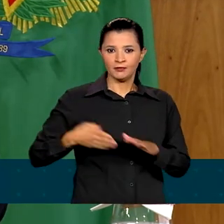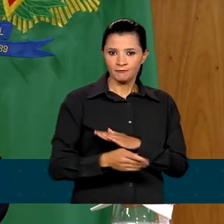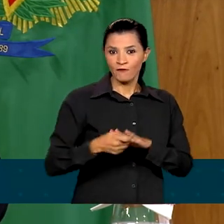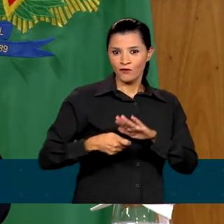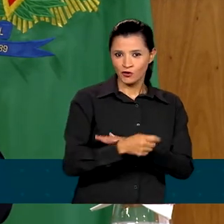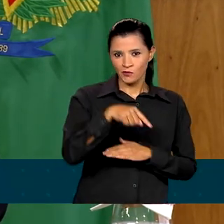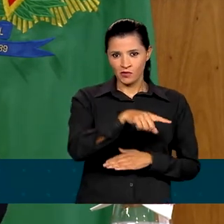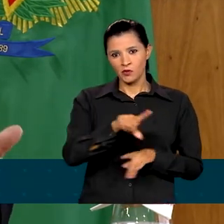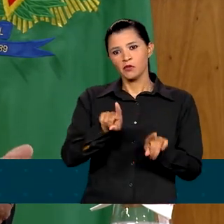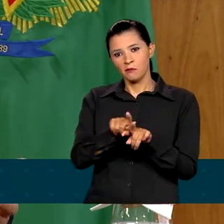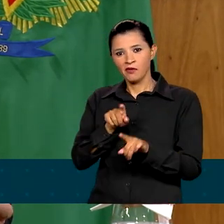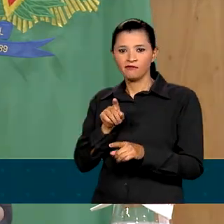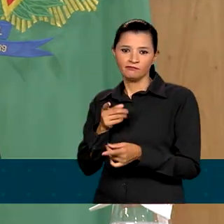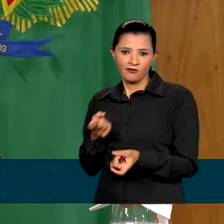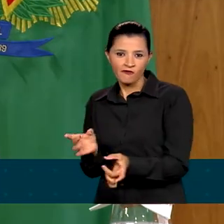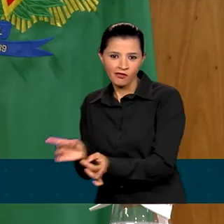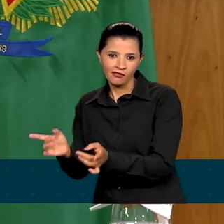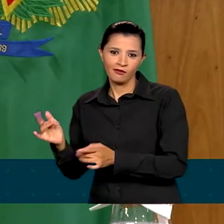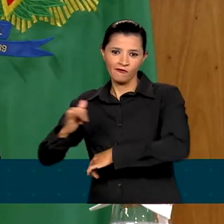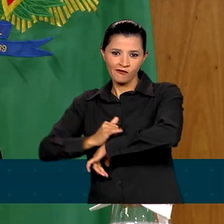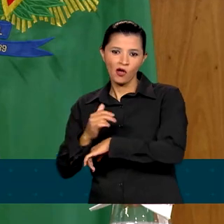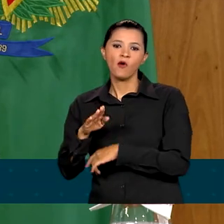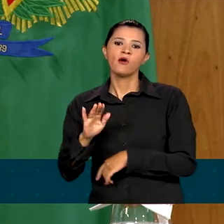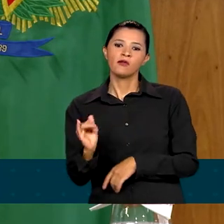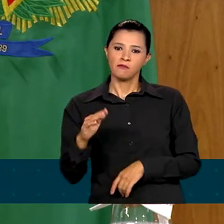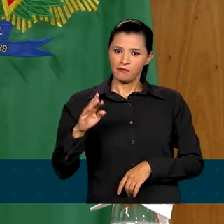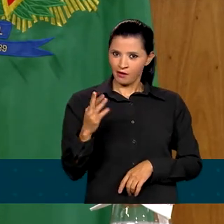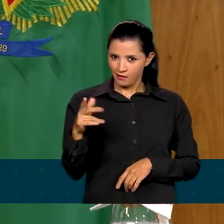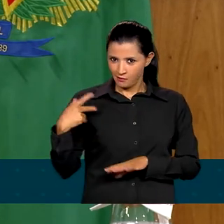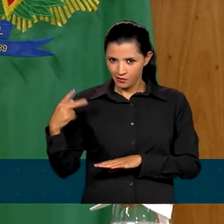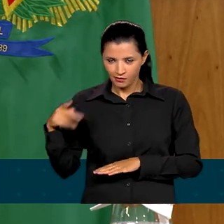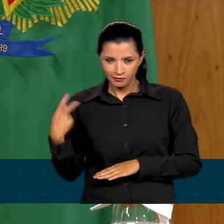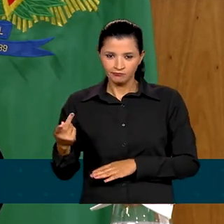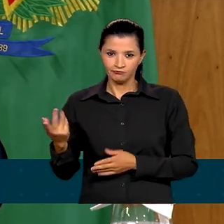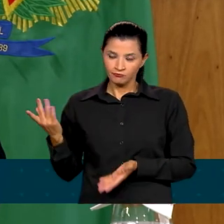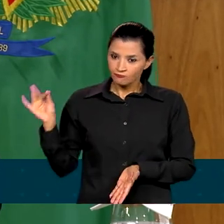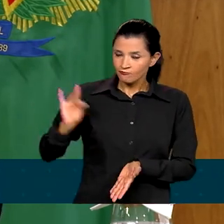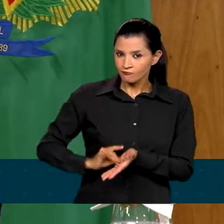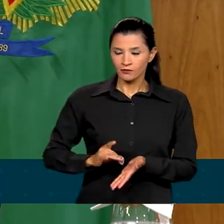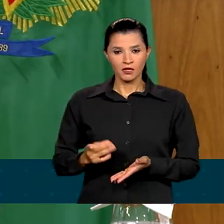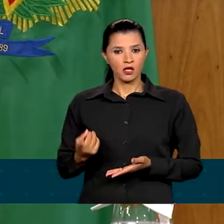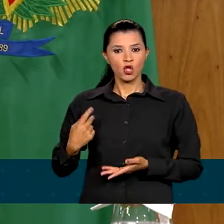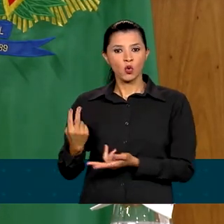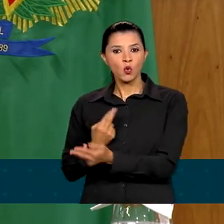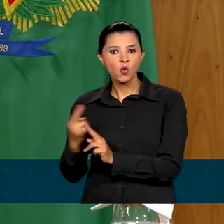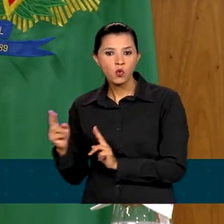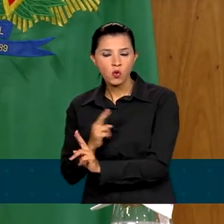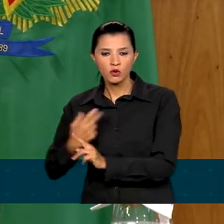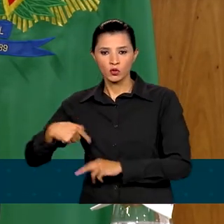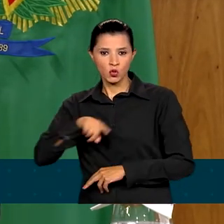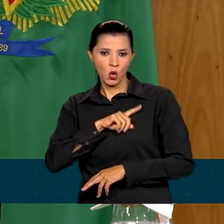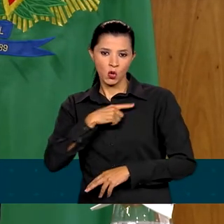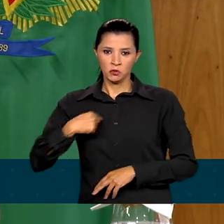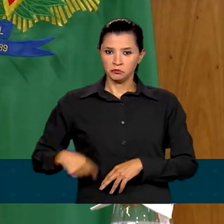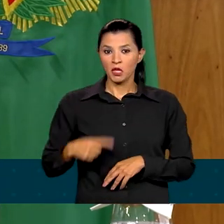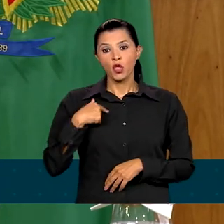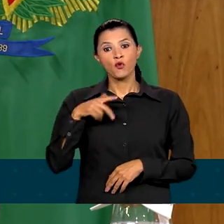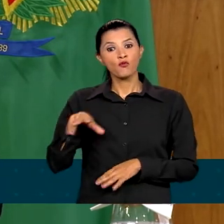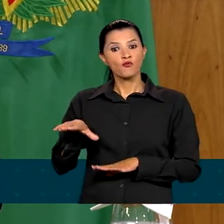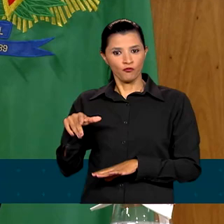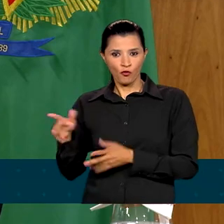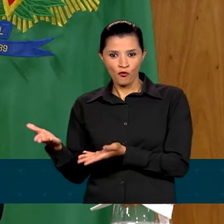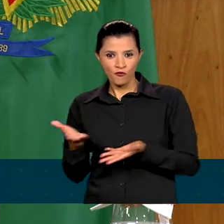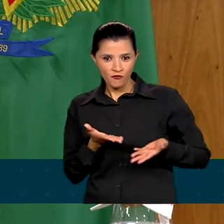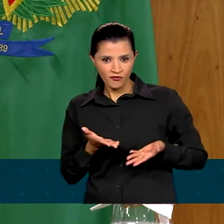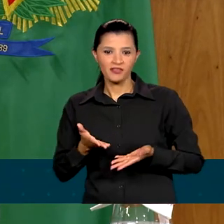tentar vender aviões da Embraer para ele. Nós vamos consolidar a nossa relação com a China. Nós vamos consolidar. Eu vou convidar o Xi